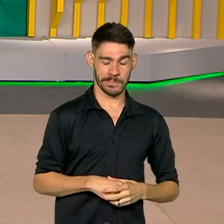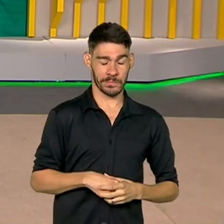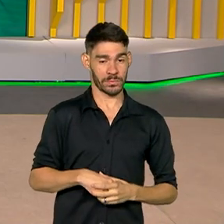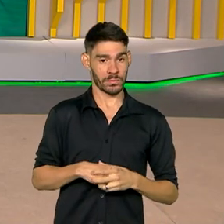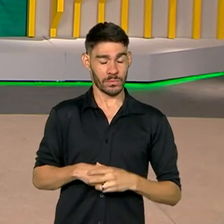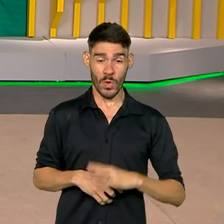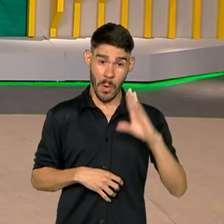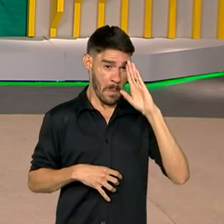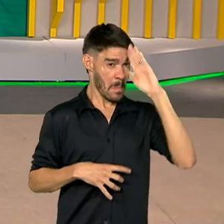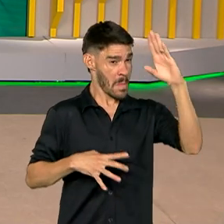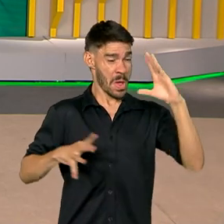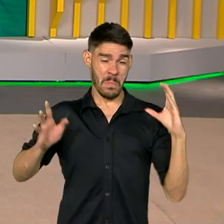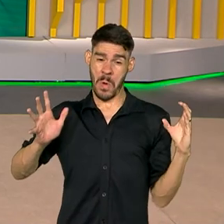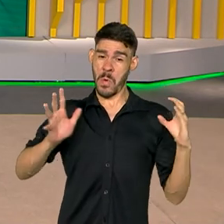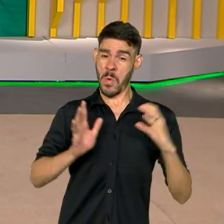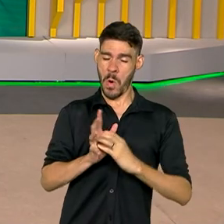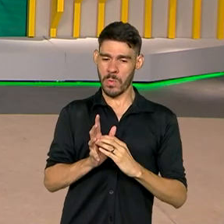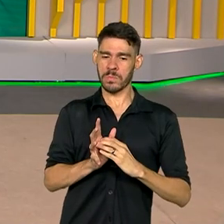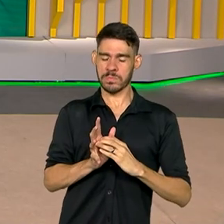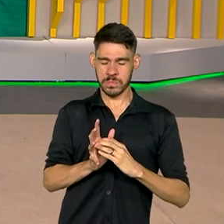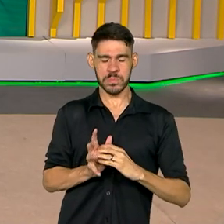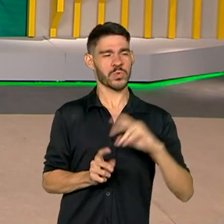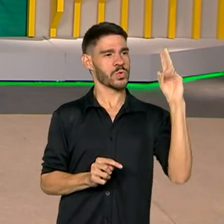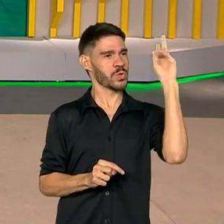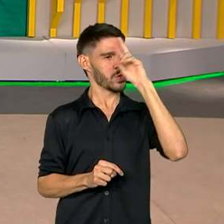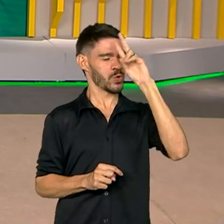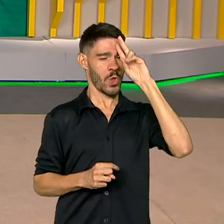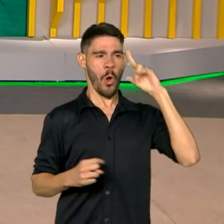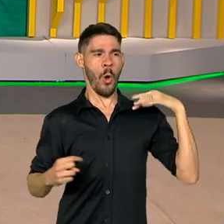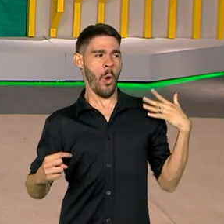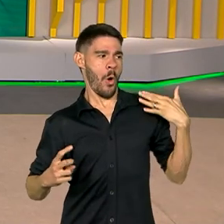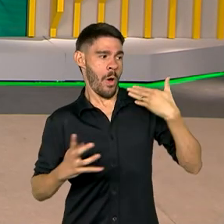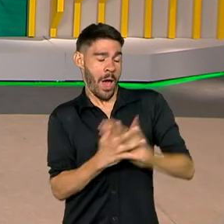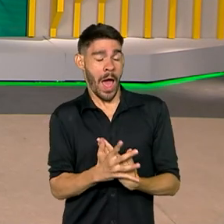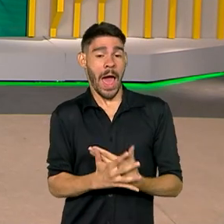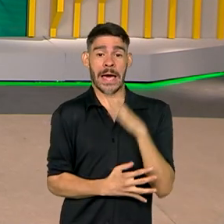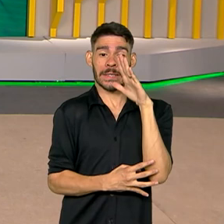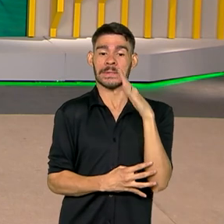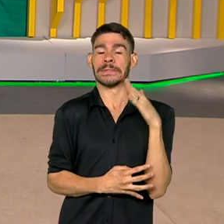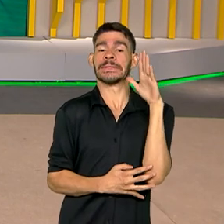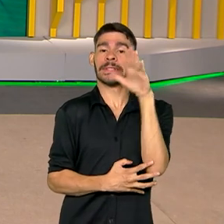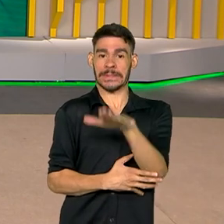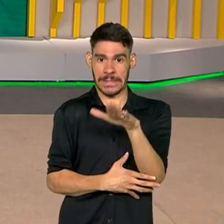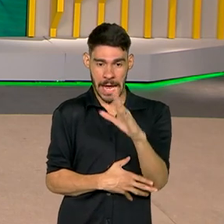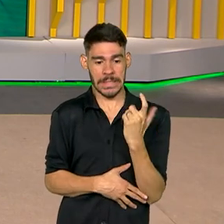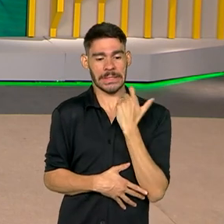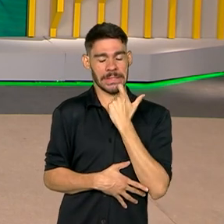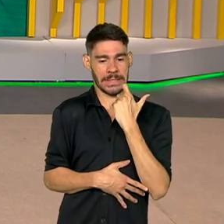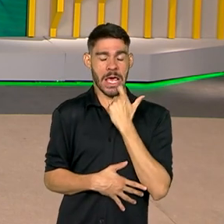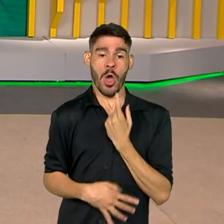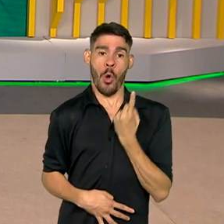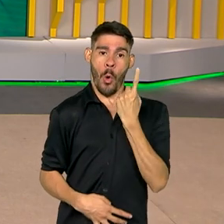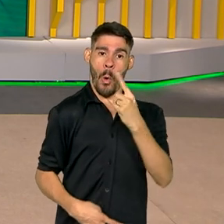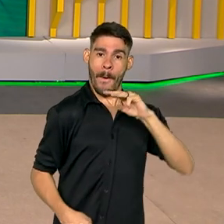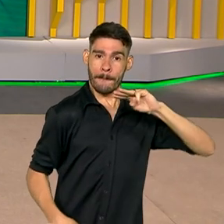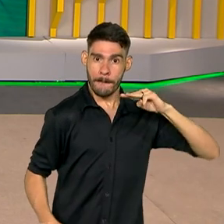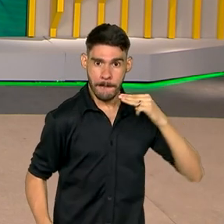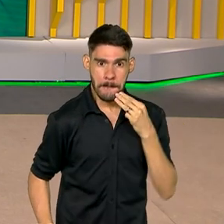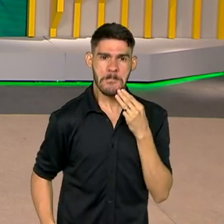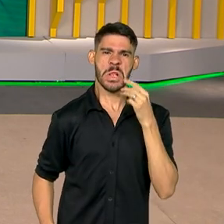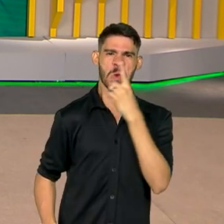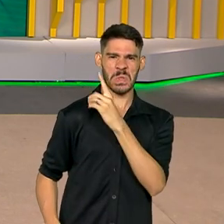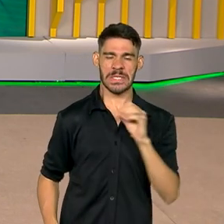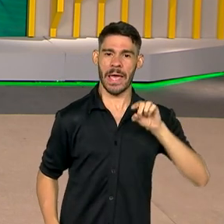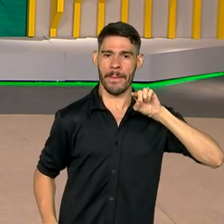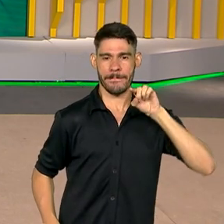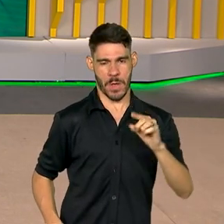O maior concurso público da história. Até a tarde desta sexta-feira, mais de 1 milhão e 100